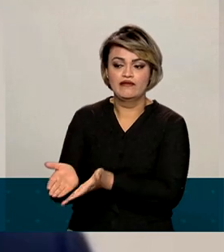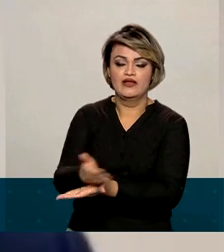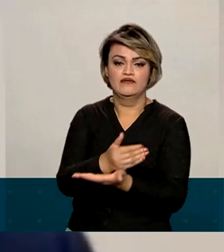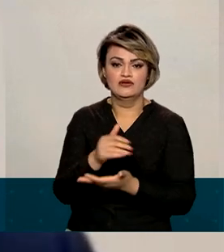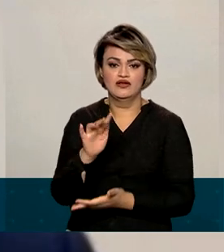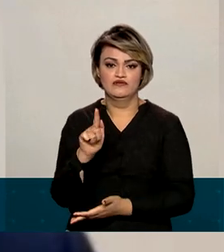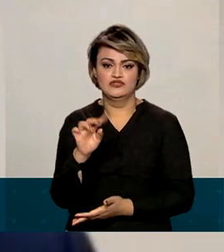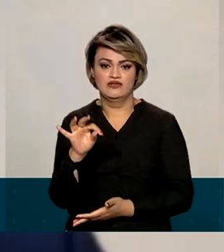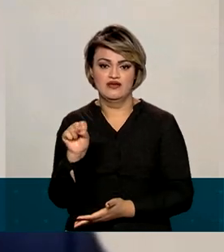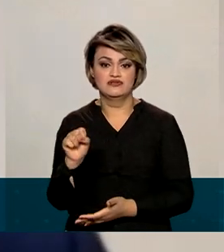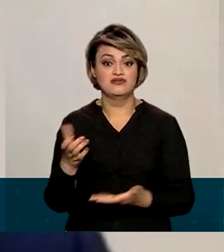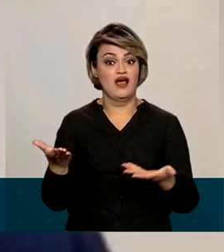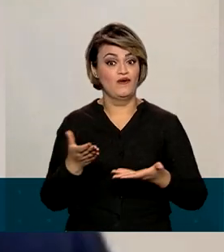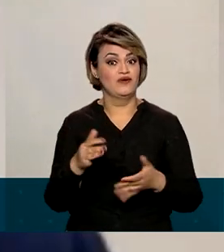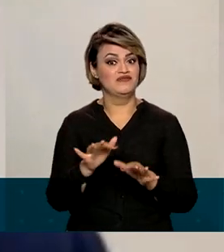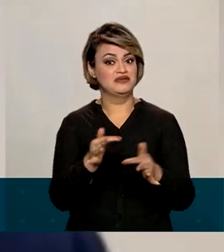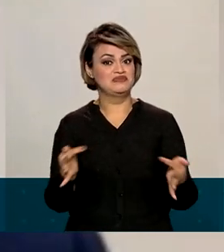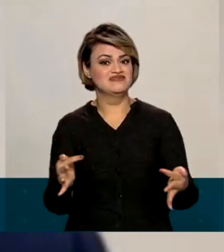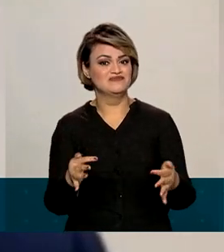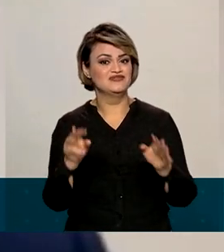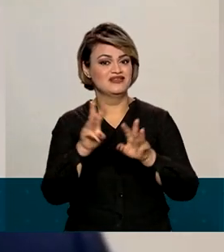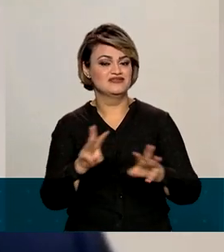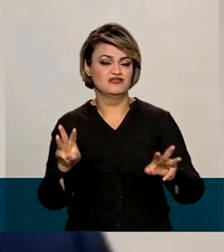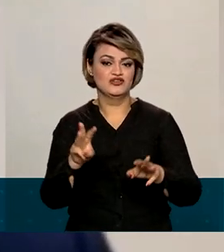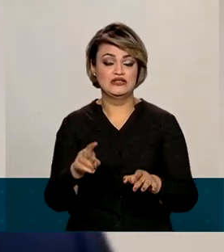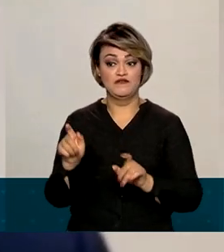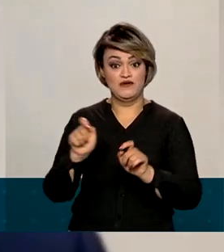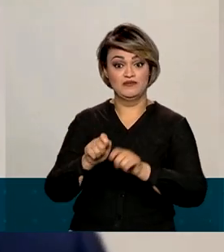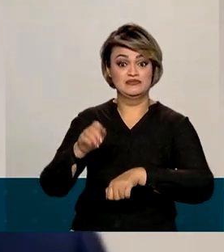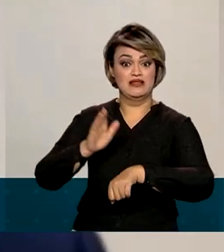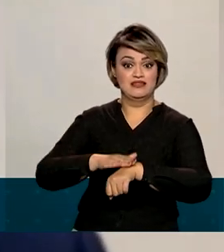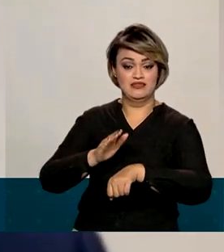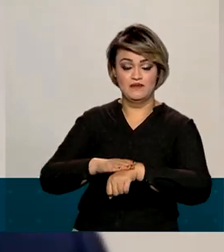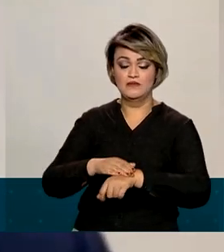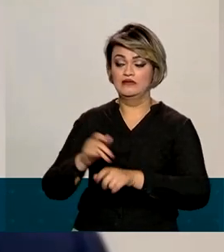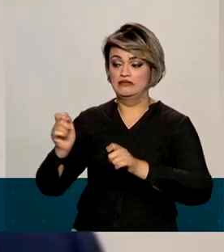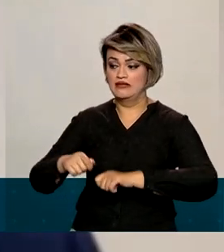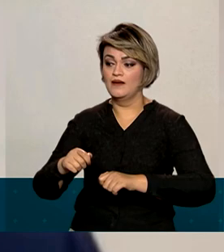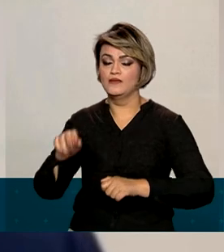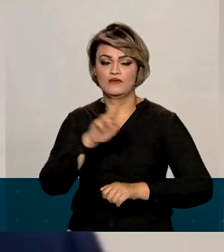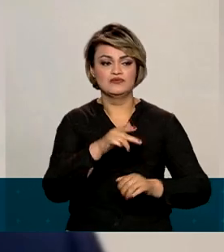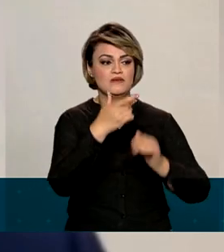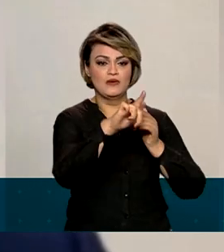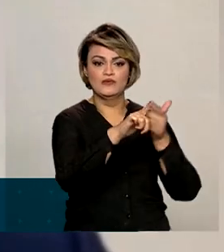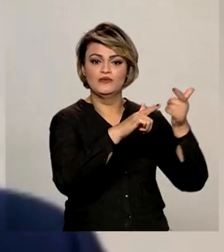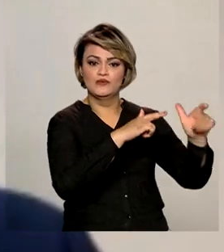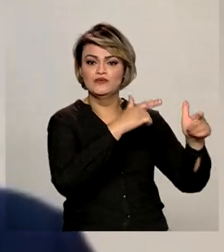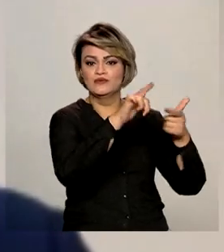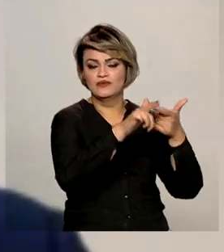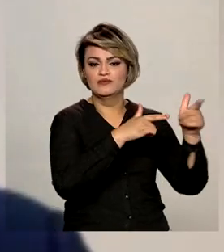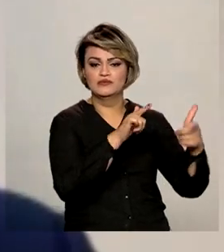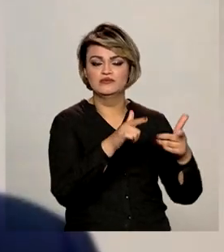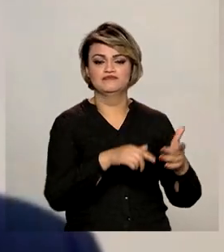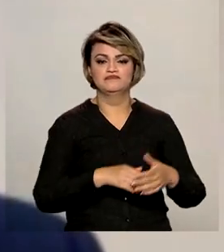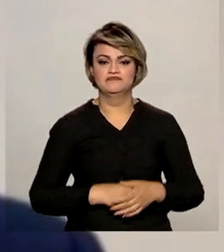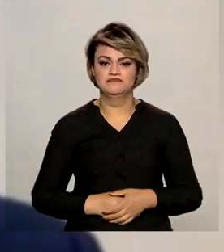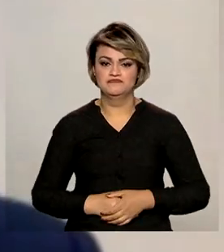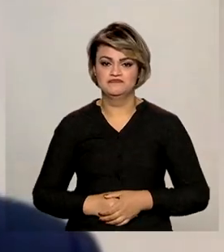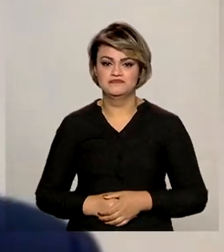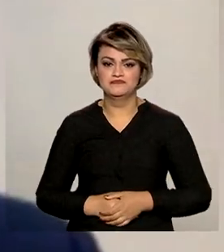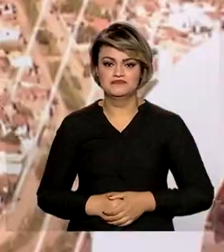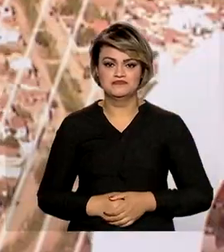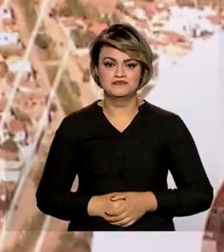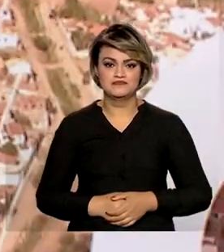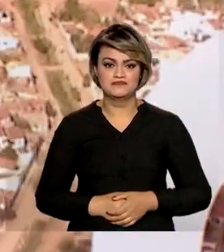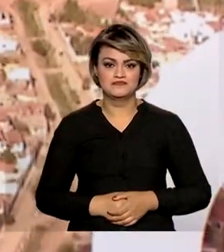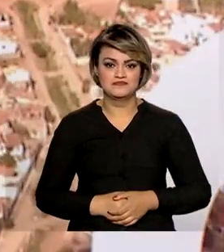FGTS. Ou seja, é tempo que vai ficar disponível para melhoria de processos, para ganhos de produtividade.